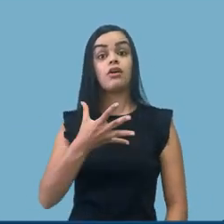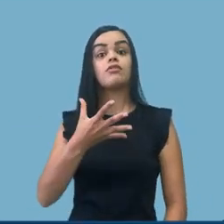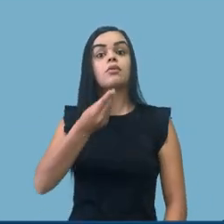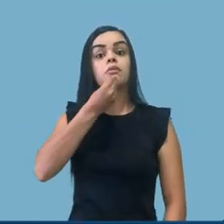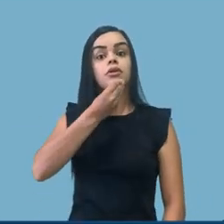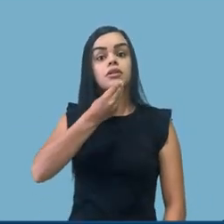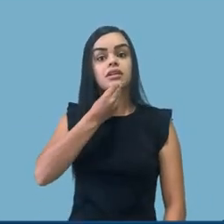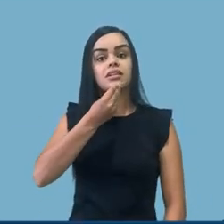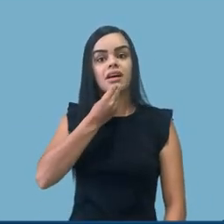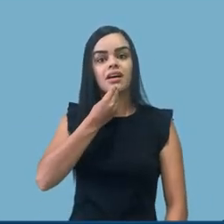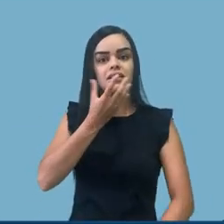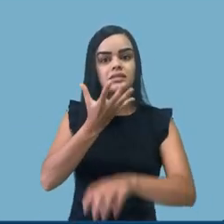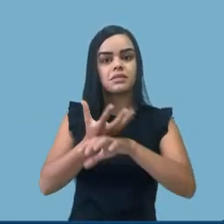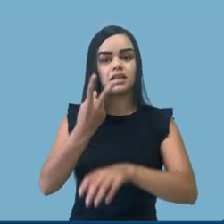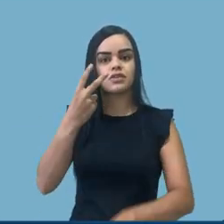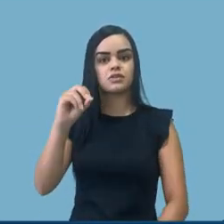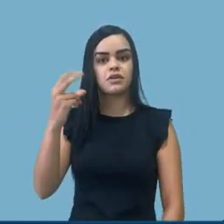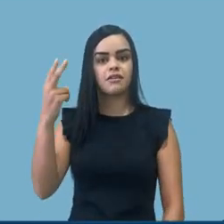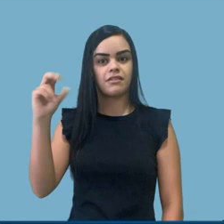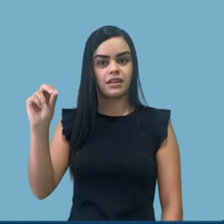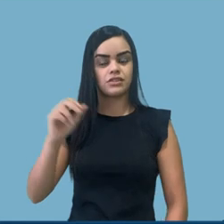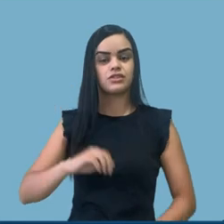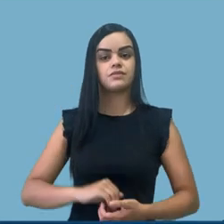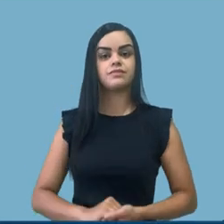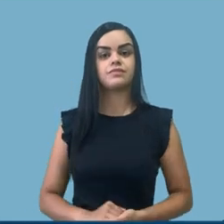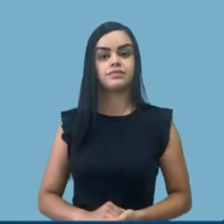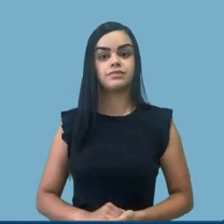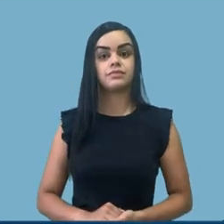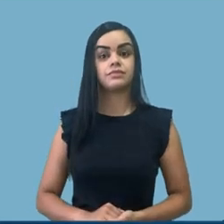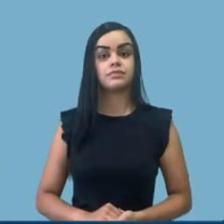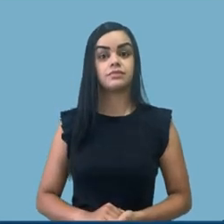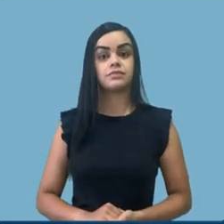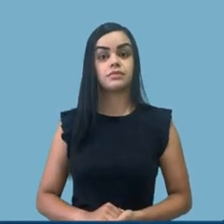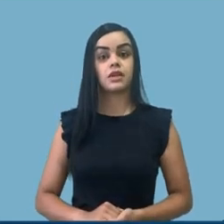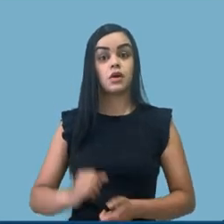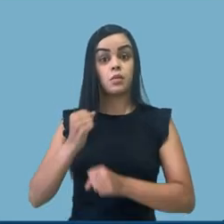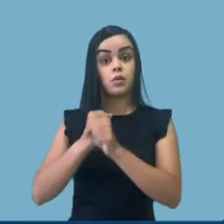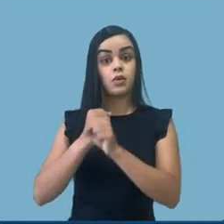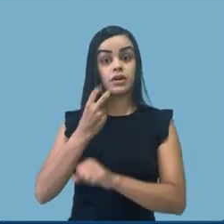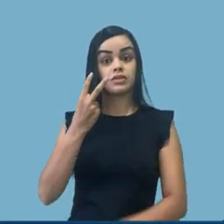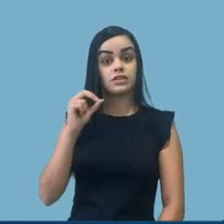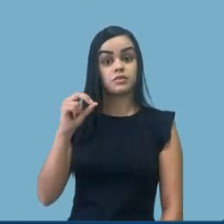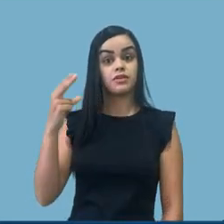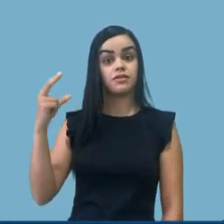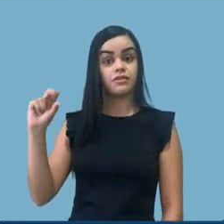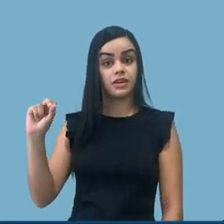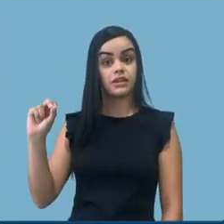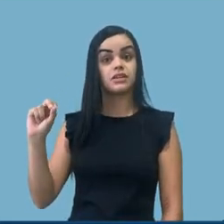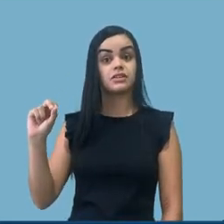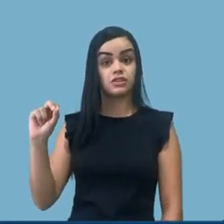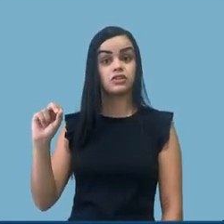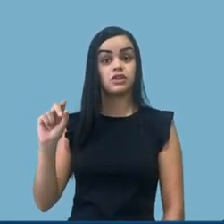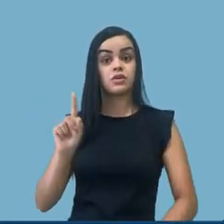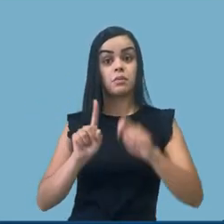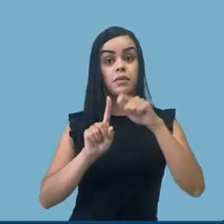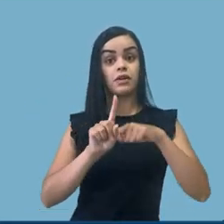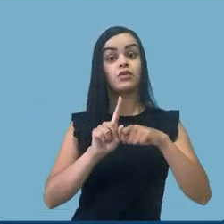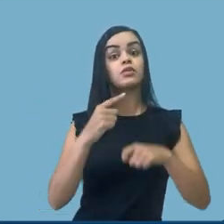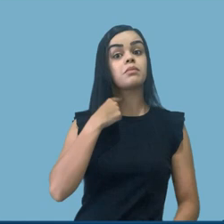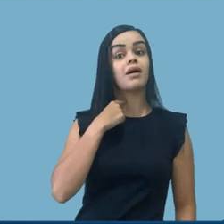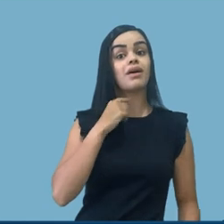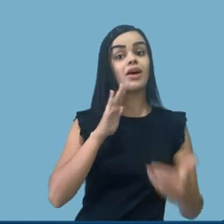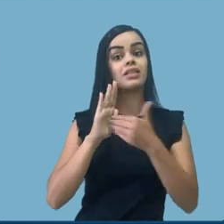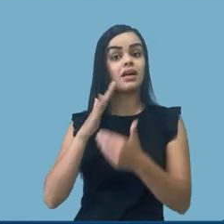O próprio nome já define. A nova oferta vai ser uma nova oferta. Então, para o ano letivo de 2020, para esse período de maio a agosto de